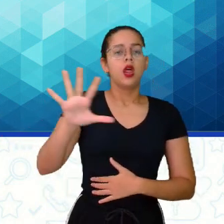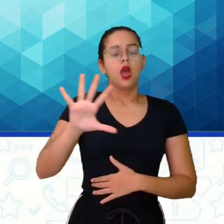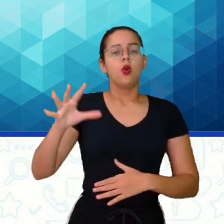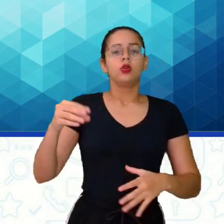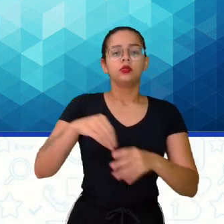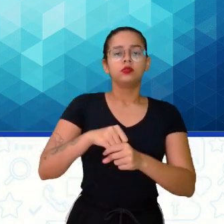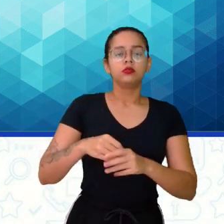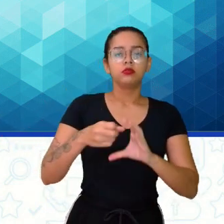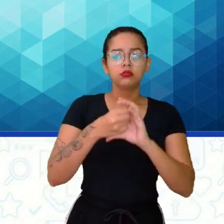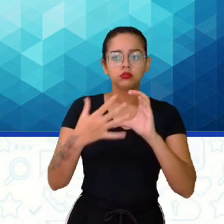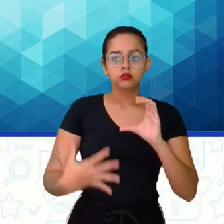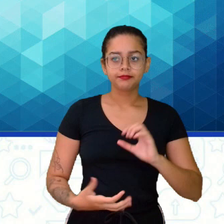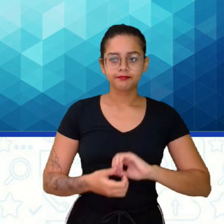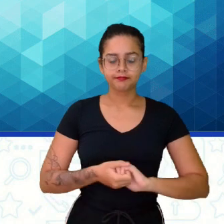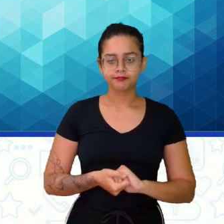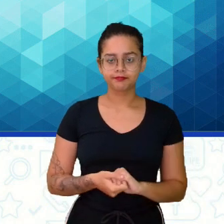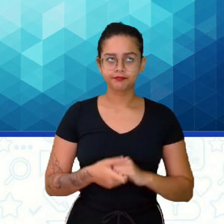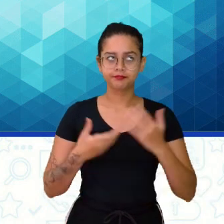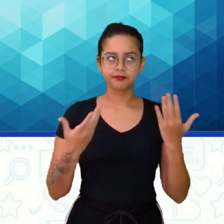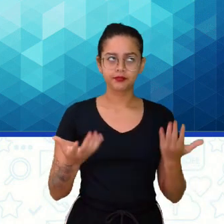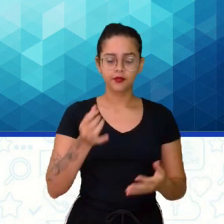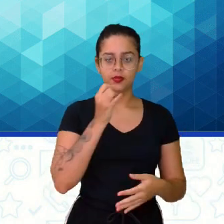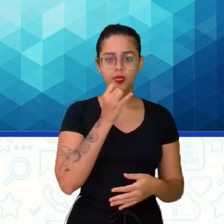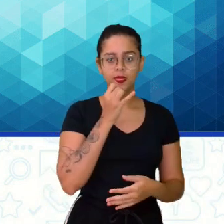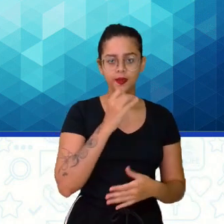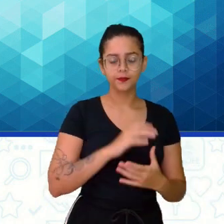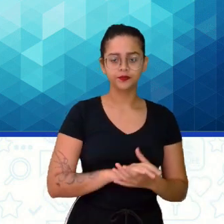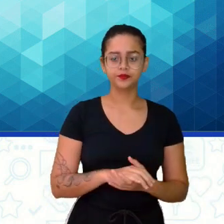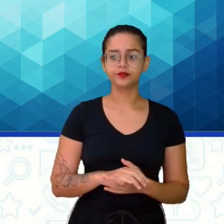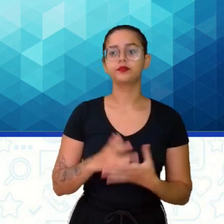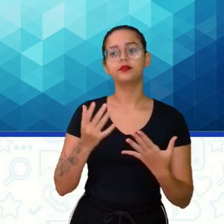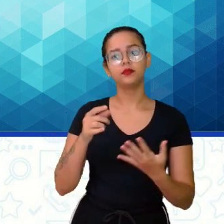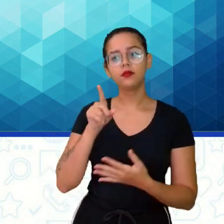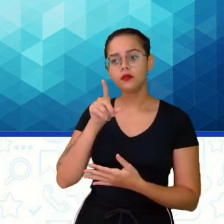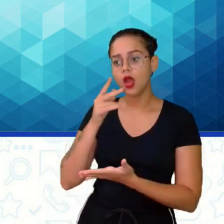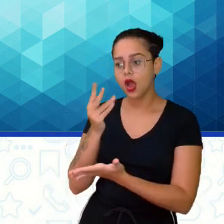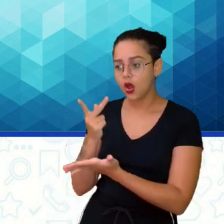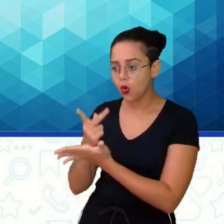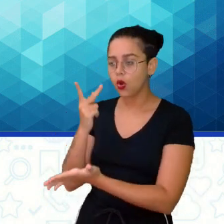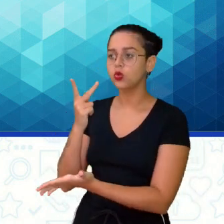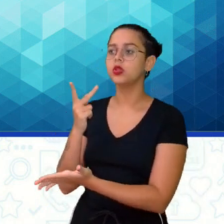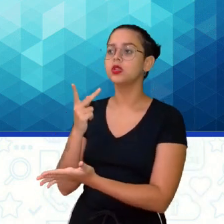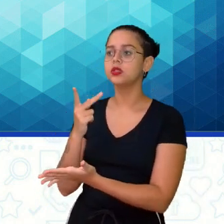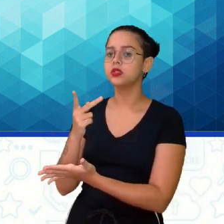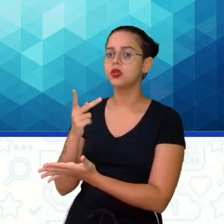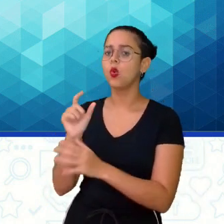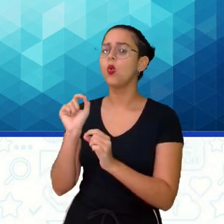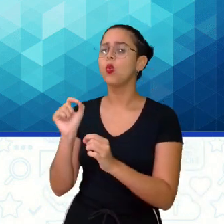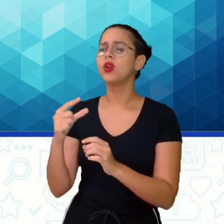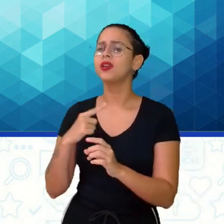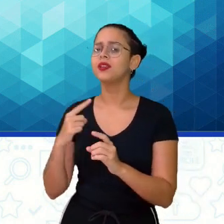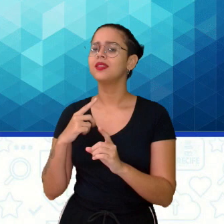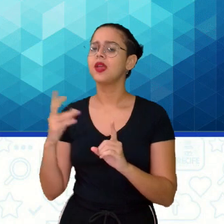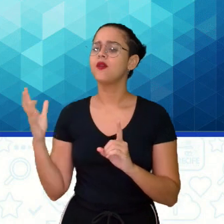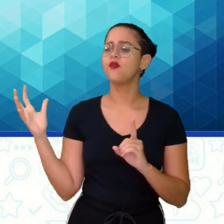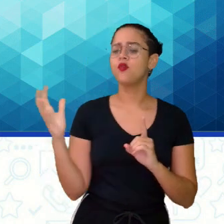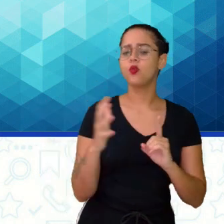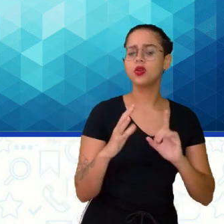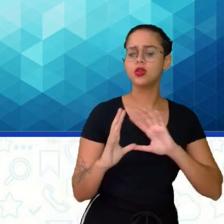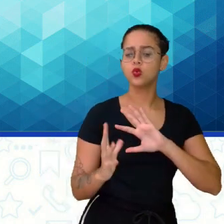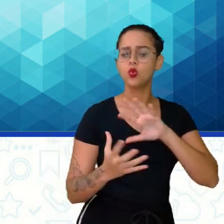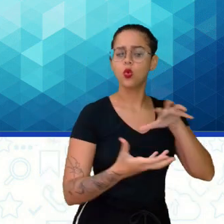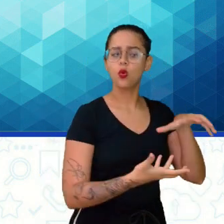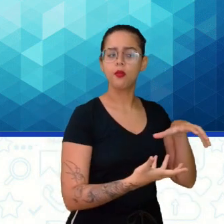por exemplo, o que é que, naquele acontecimento, tem influência no todo? Tem influência no global?